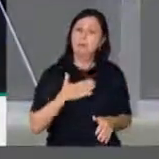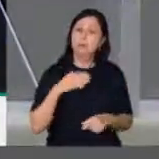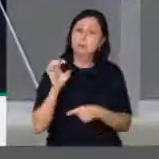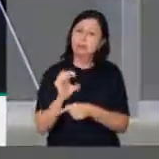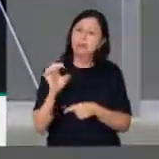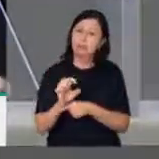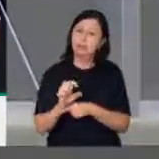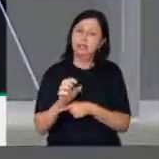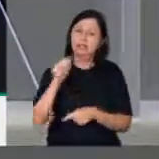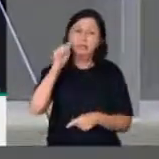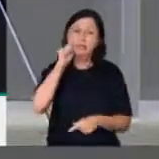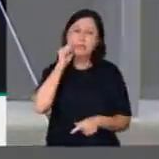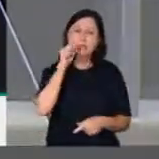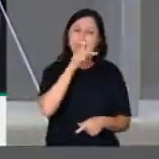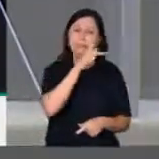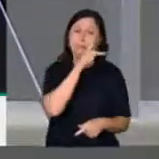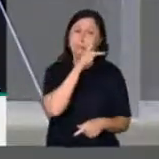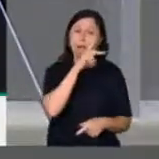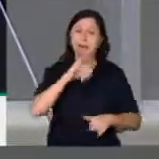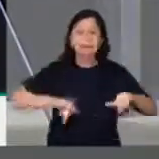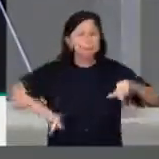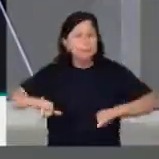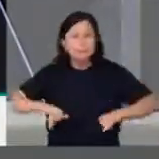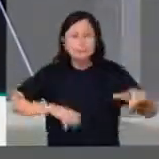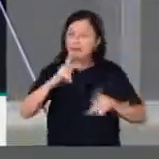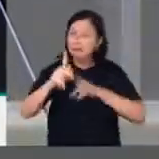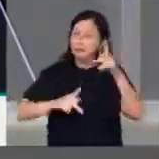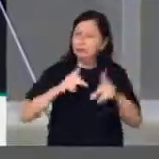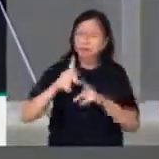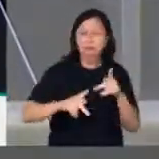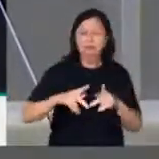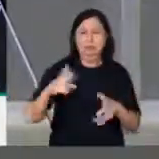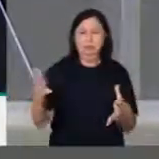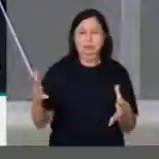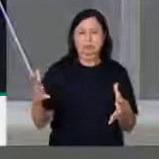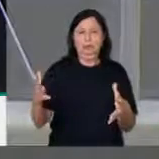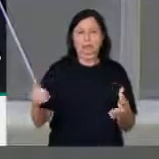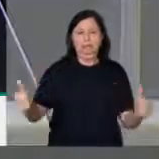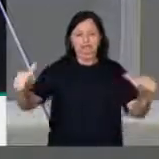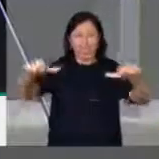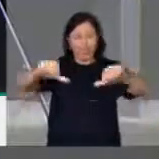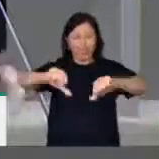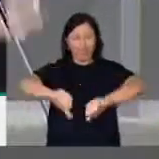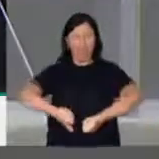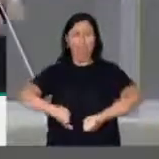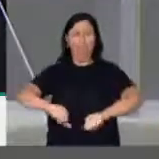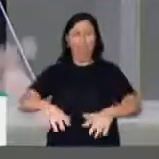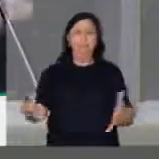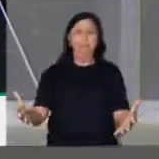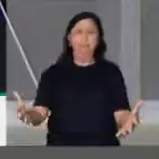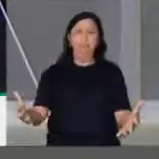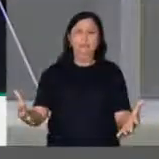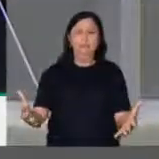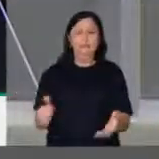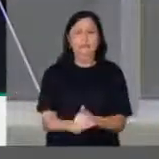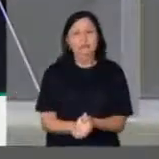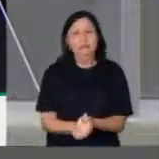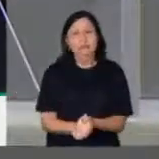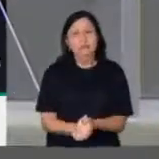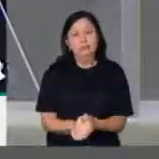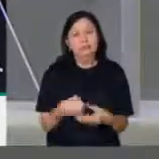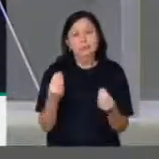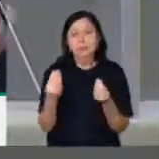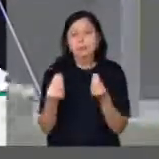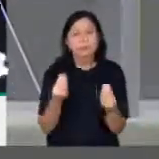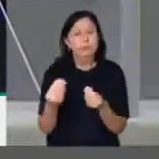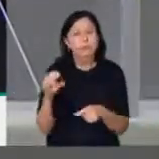Amapá, que sofre nesse momento as piores agruras que um povo de um Estado do nosso